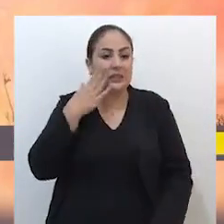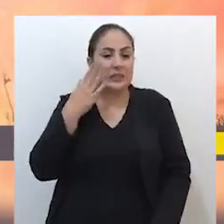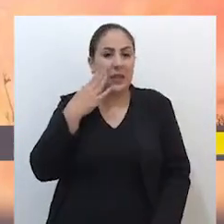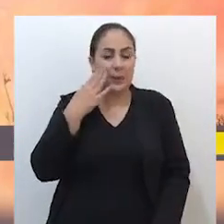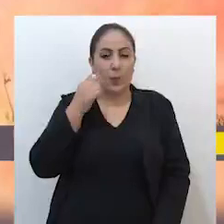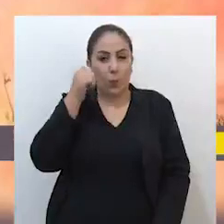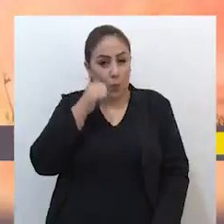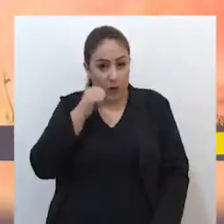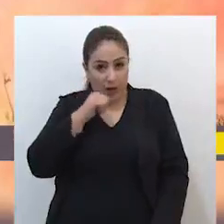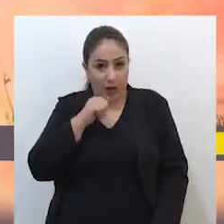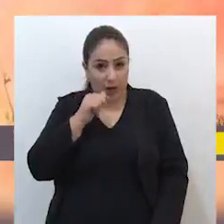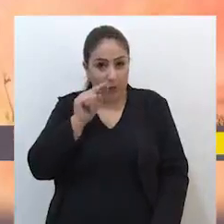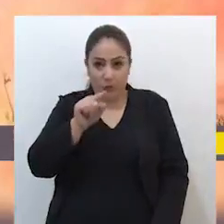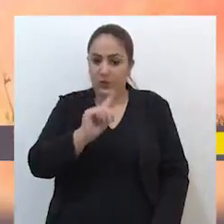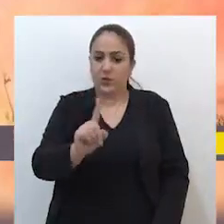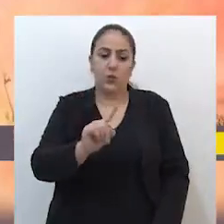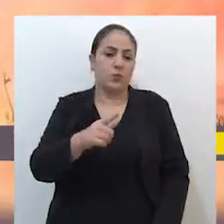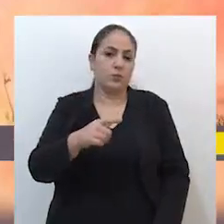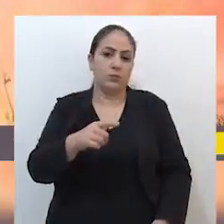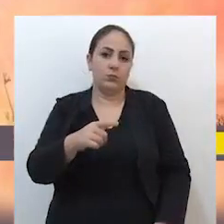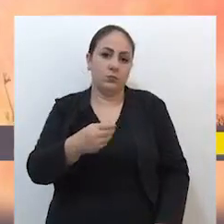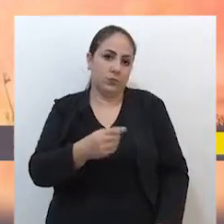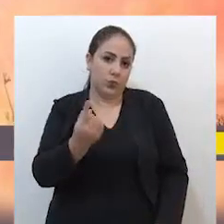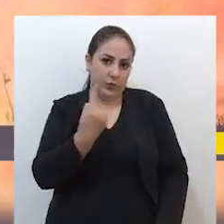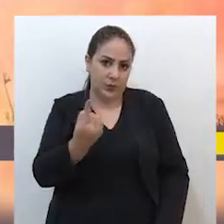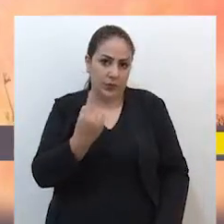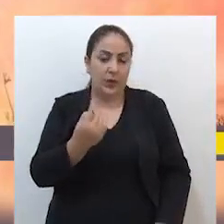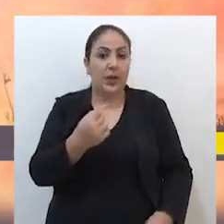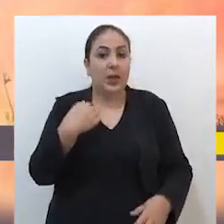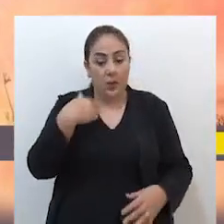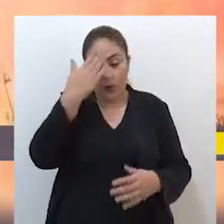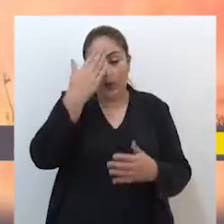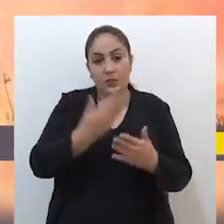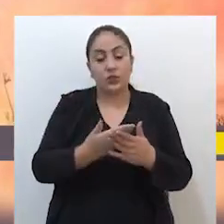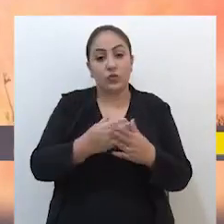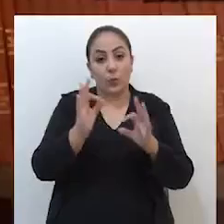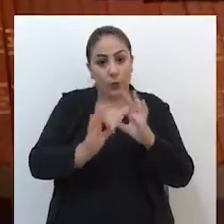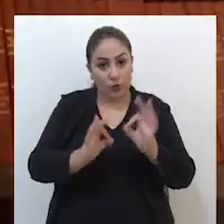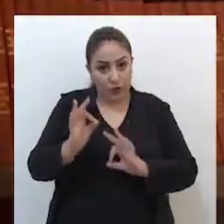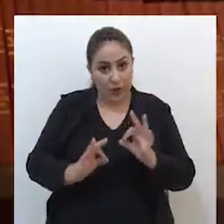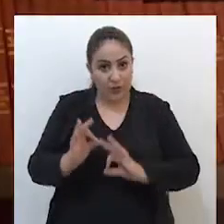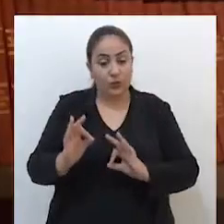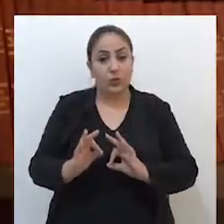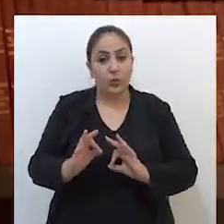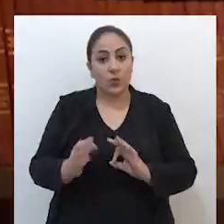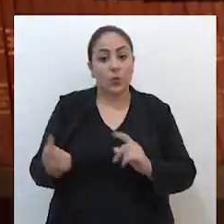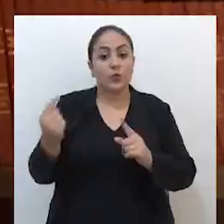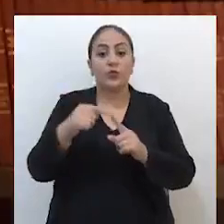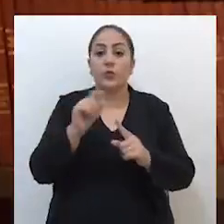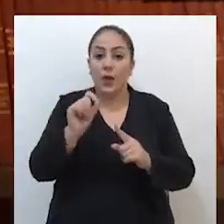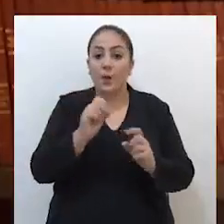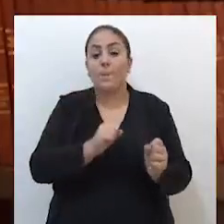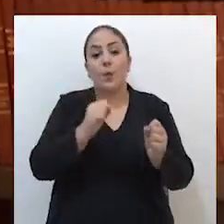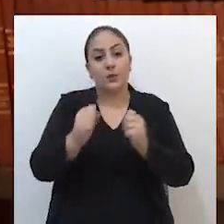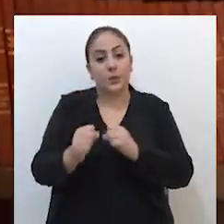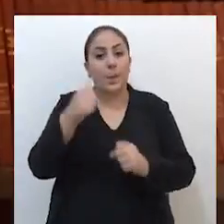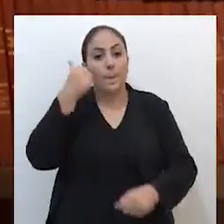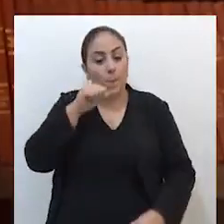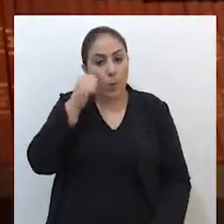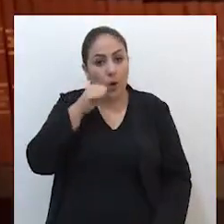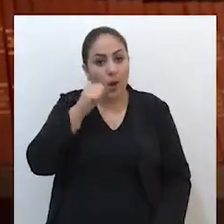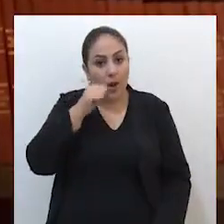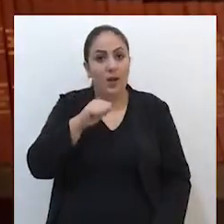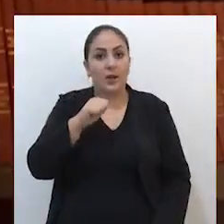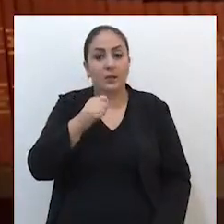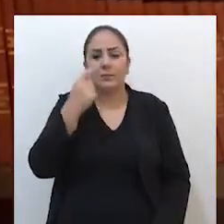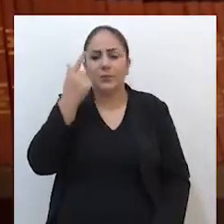saibam mulher você não está sozinha e eu acredito que o Projeto Amago visa realmente isso possibilitar a essas